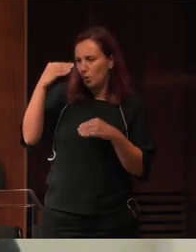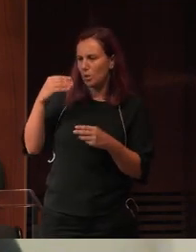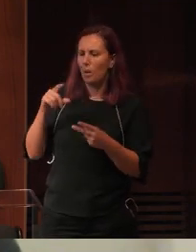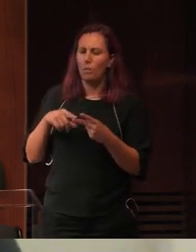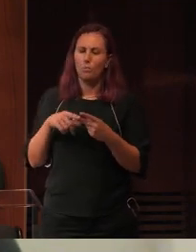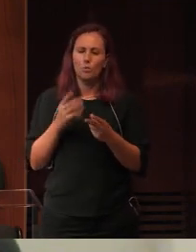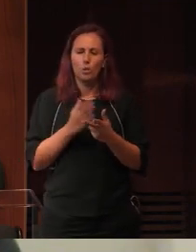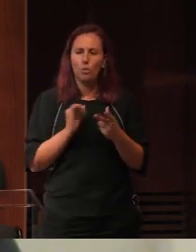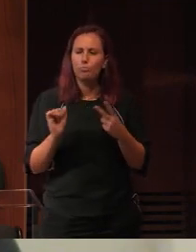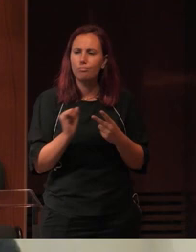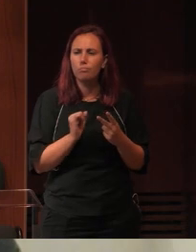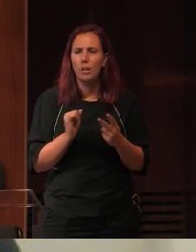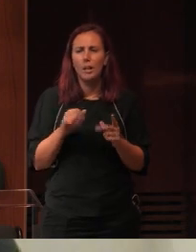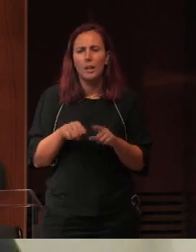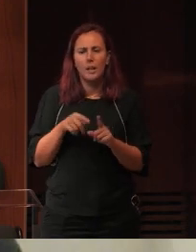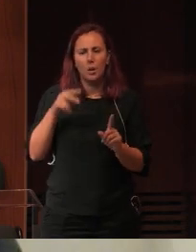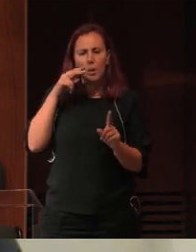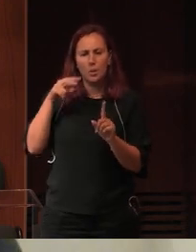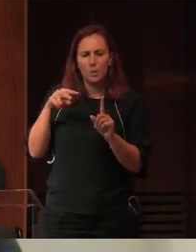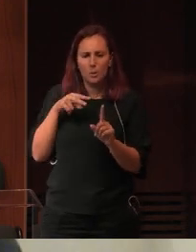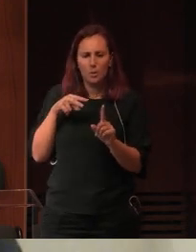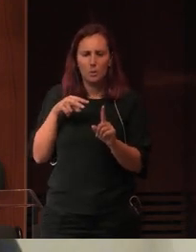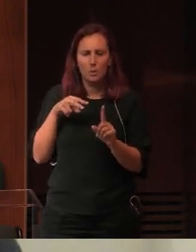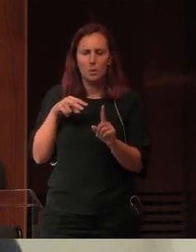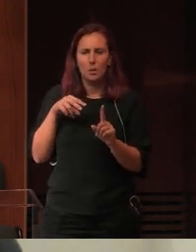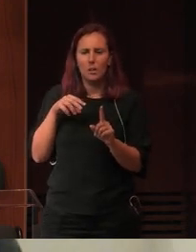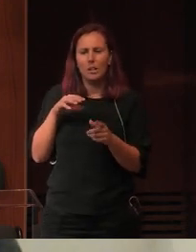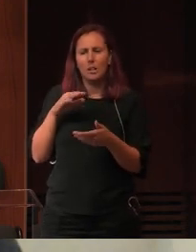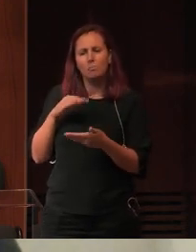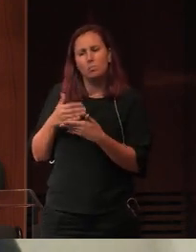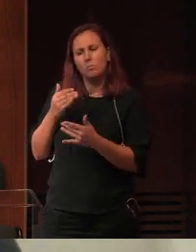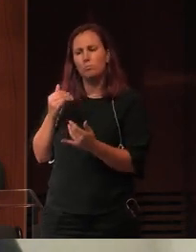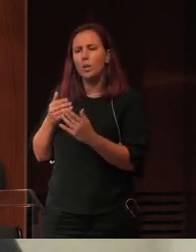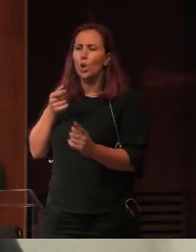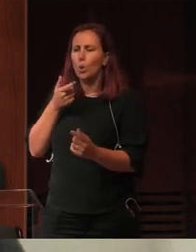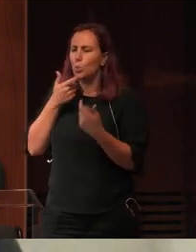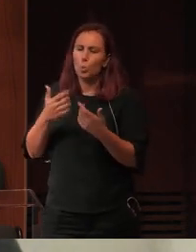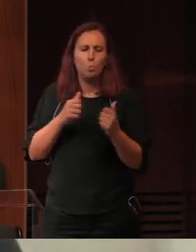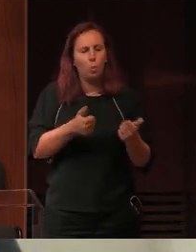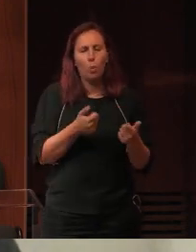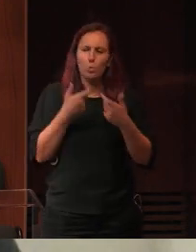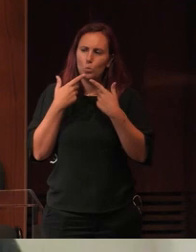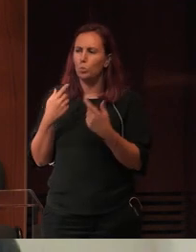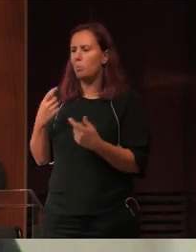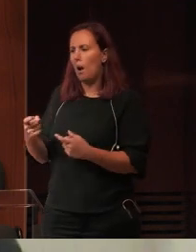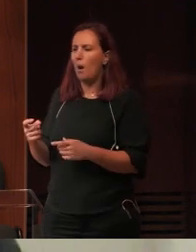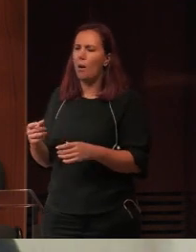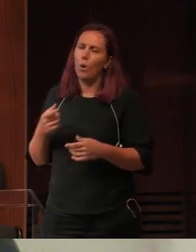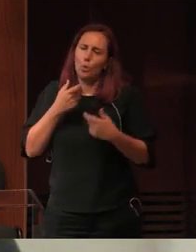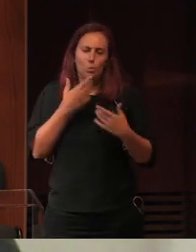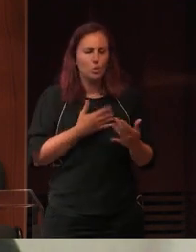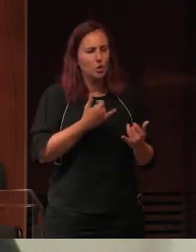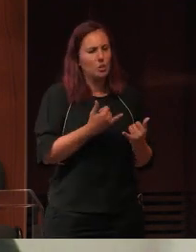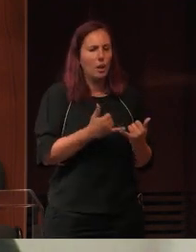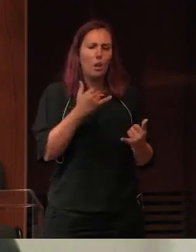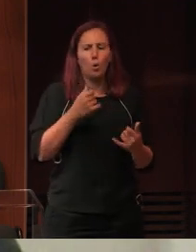escolas visões manicaístas em que ou é tudo bom ou é tudo mal ou é tudo digital ou é